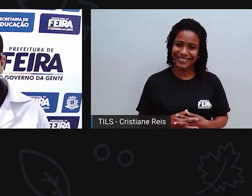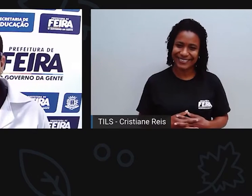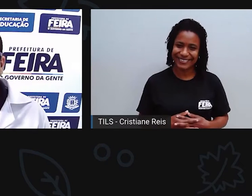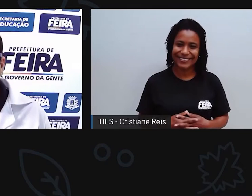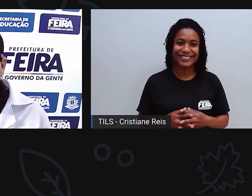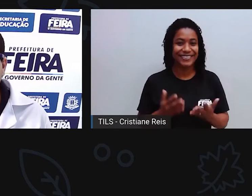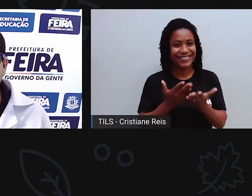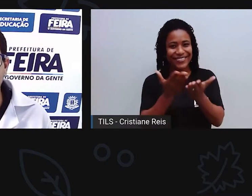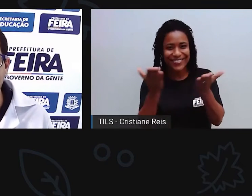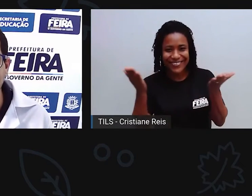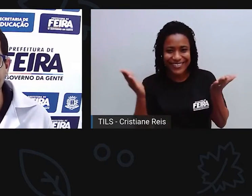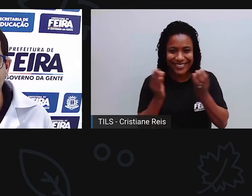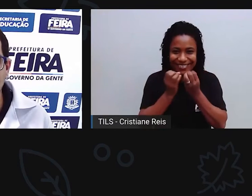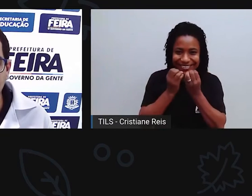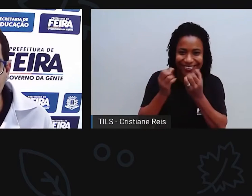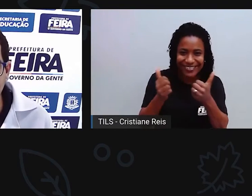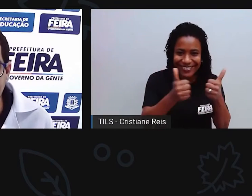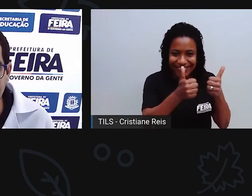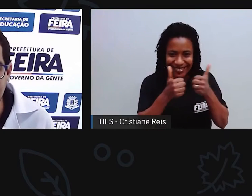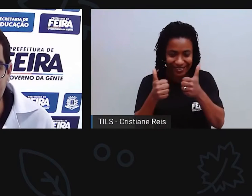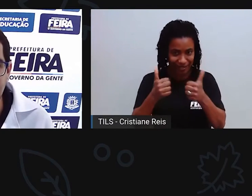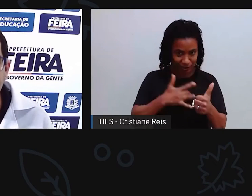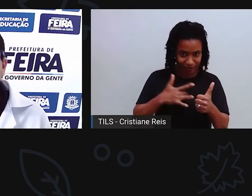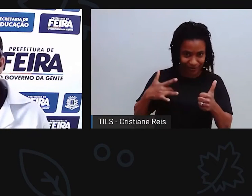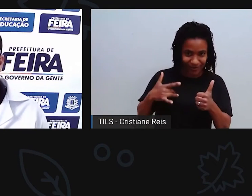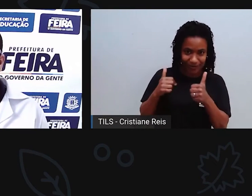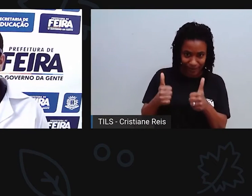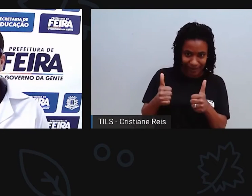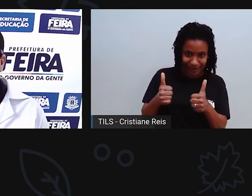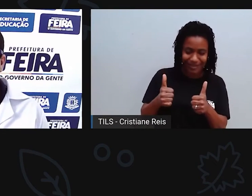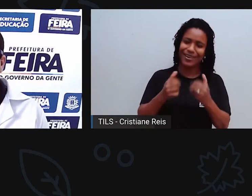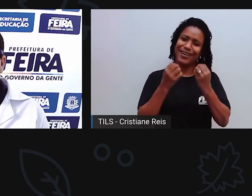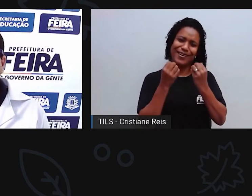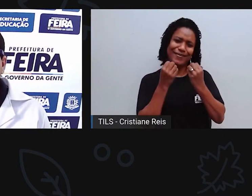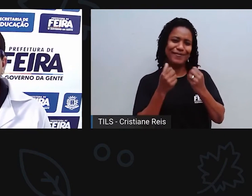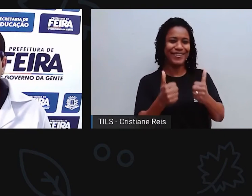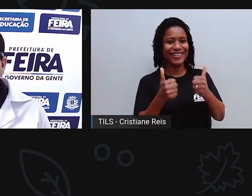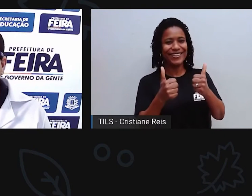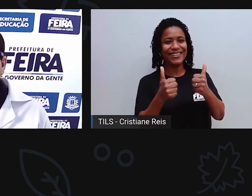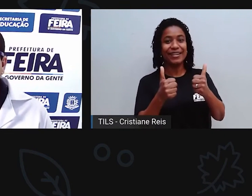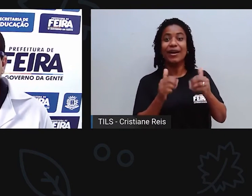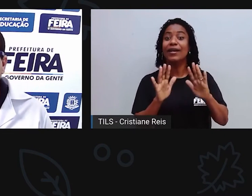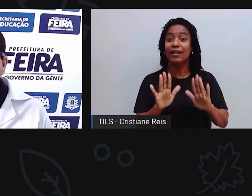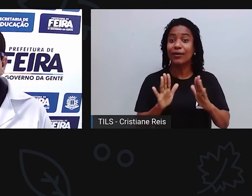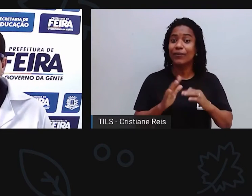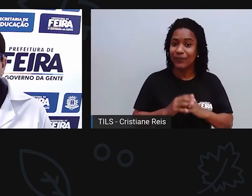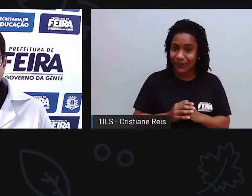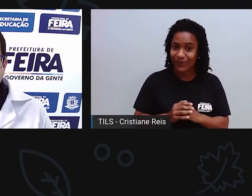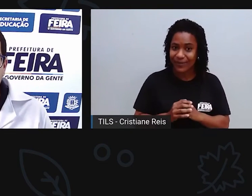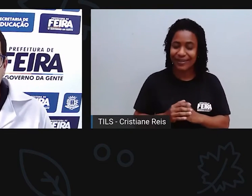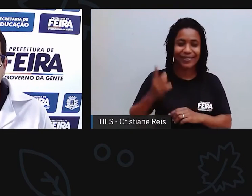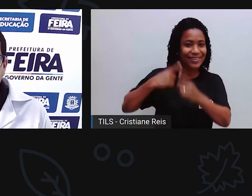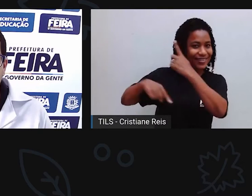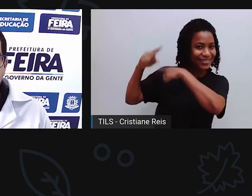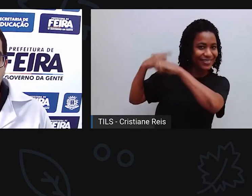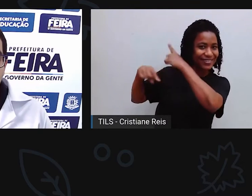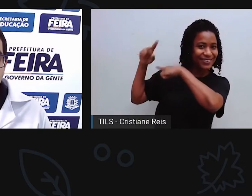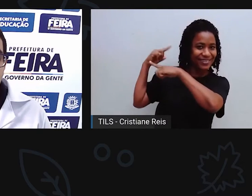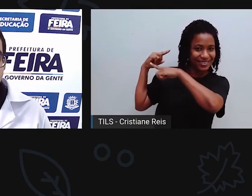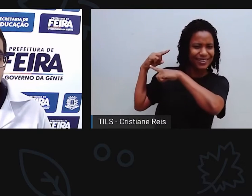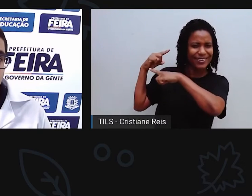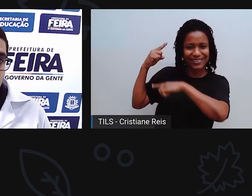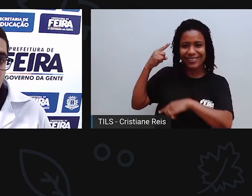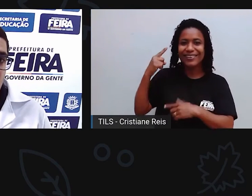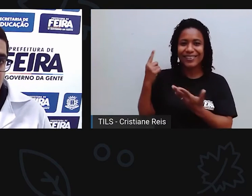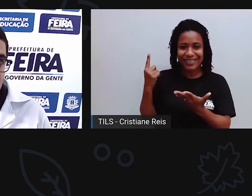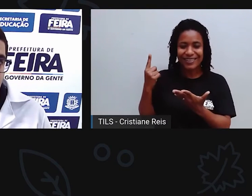Oi, gente, tudo bem? Como estão vocês? Espero que bem. Bom, alguns dias atrás, a nossa